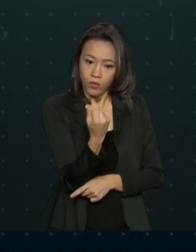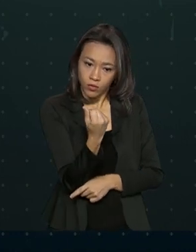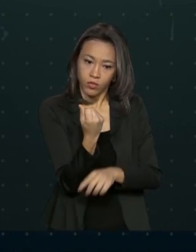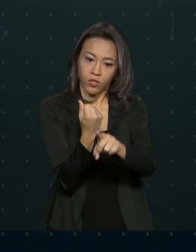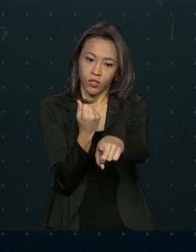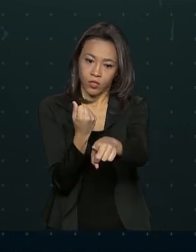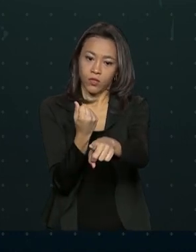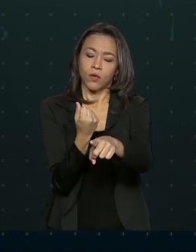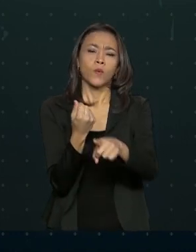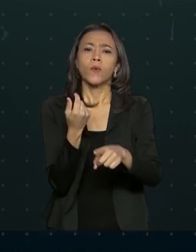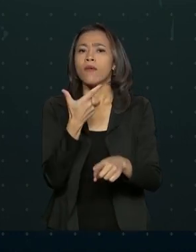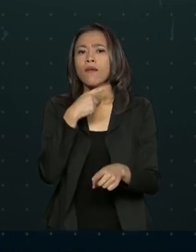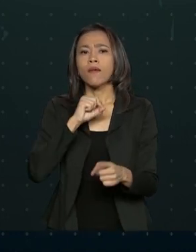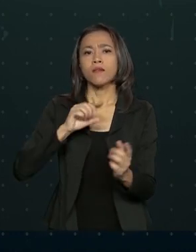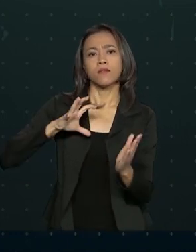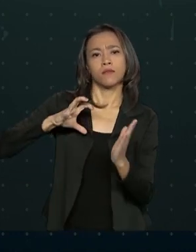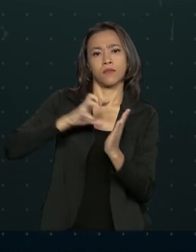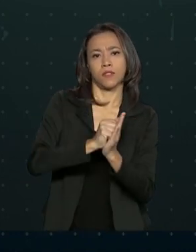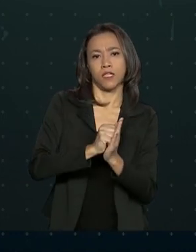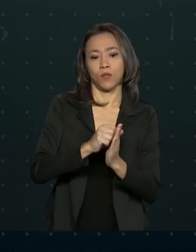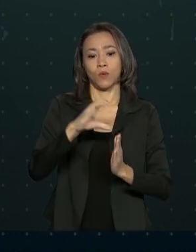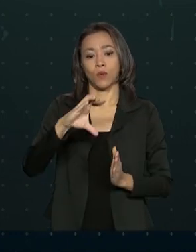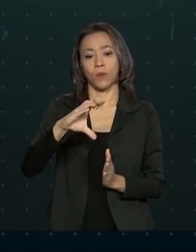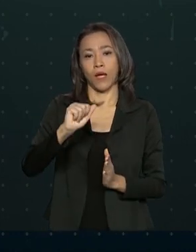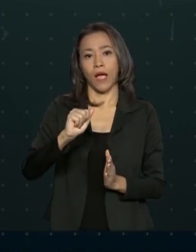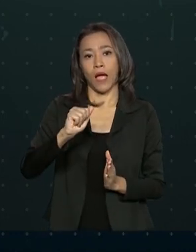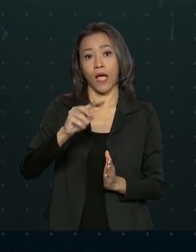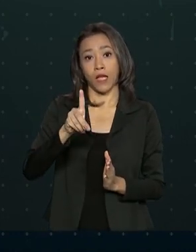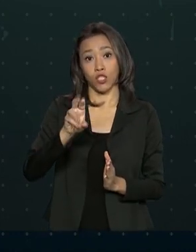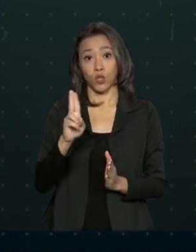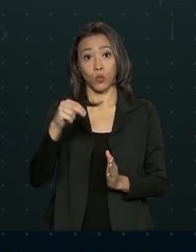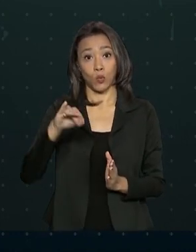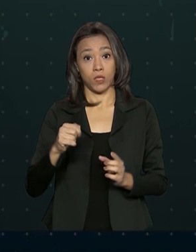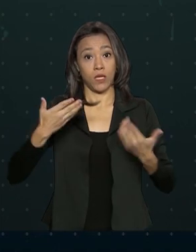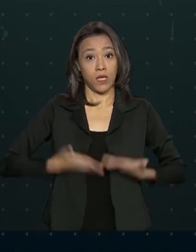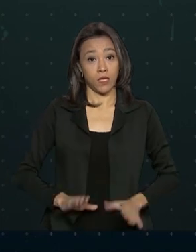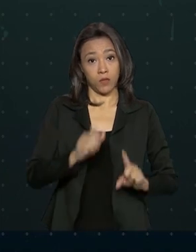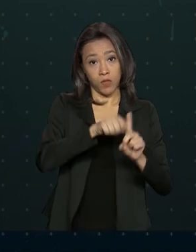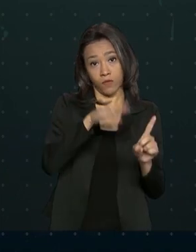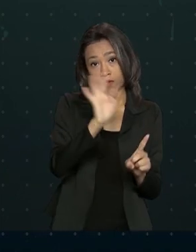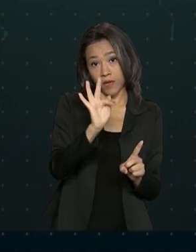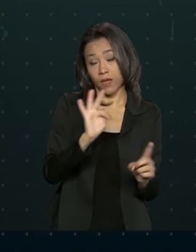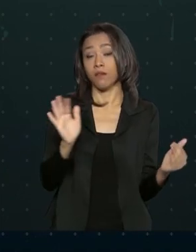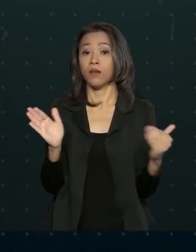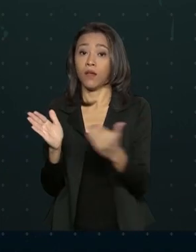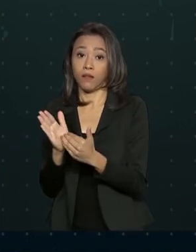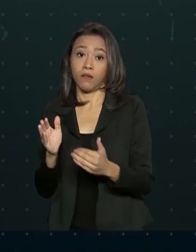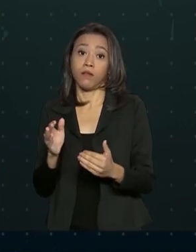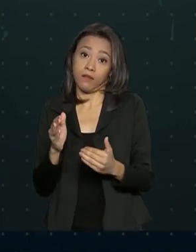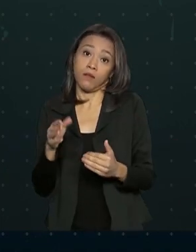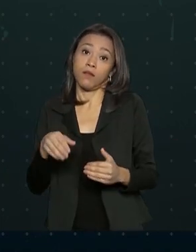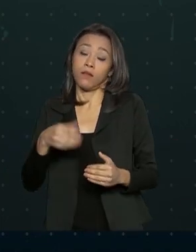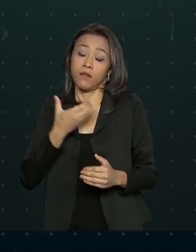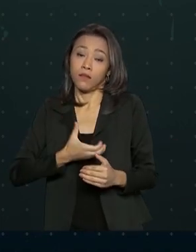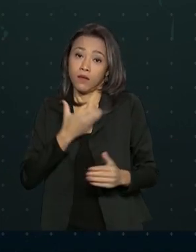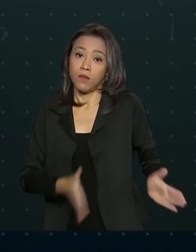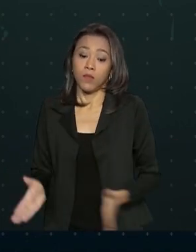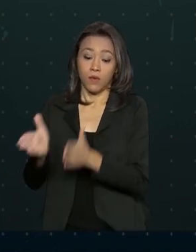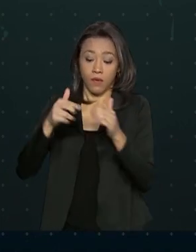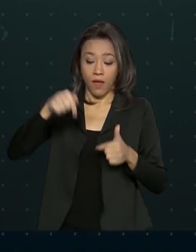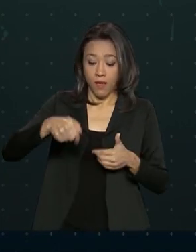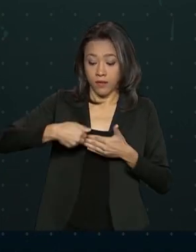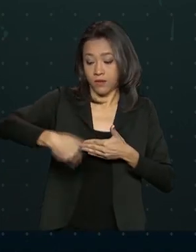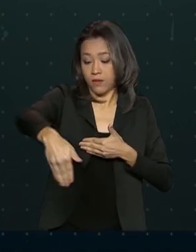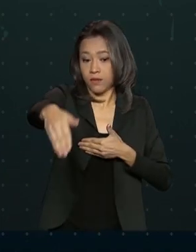da Caixa, inscritos no Cadastro Único nascidos entre fevereiro e dezembro. Também começam a receber esta semana